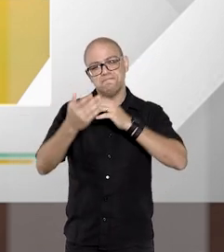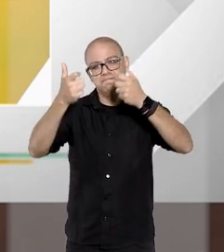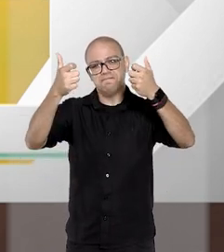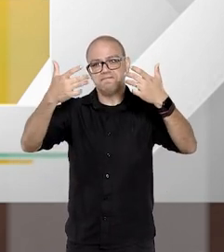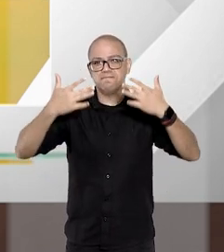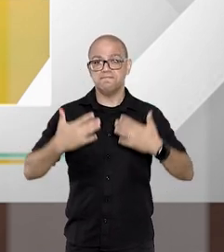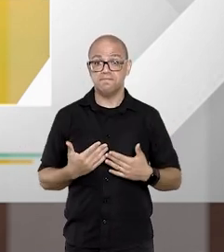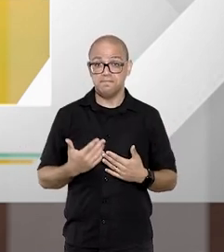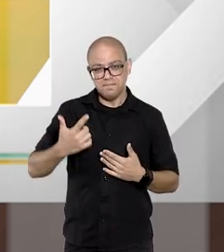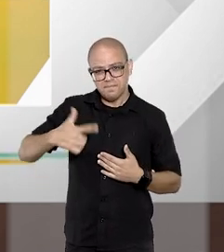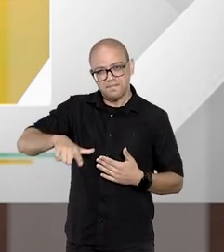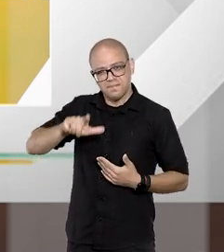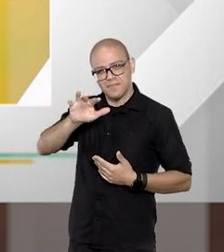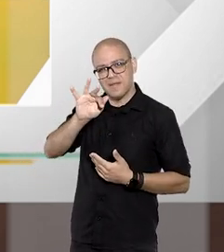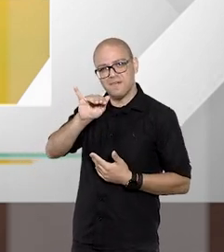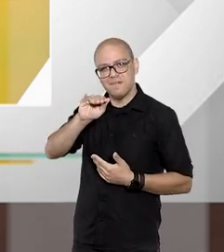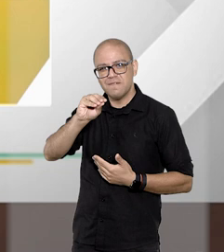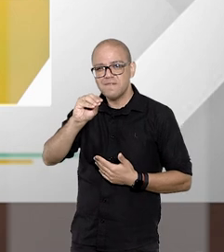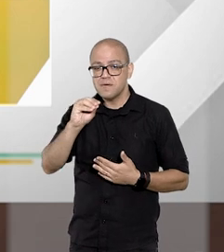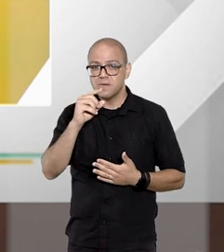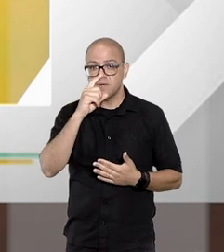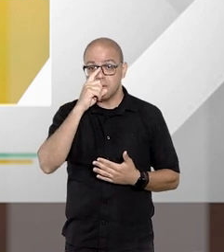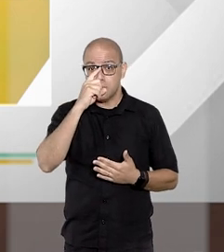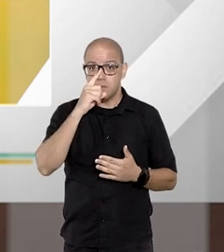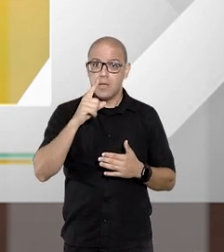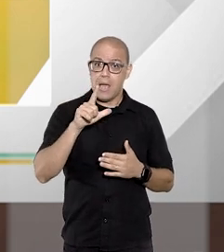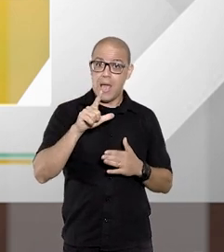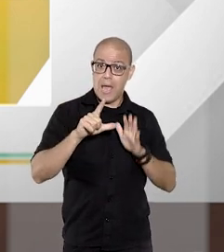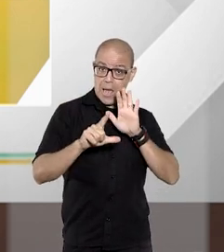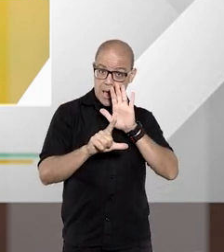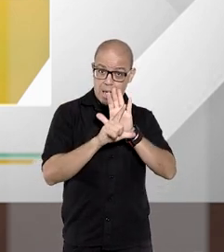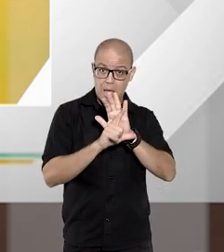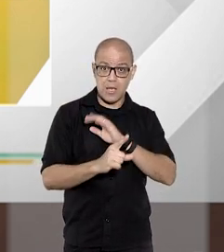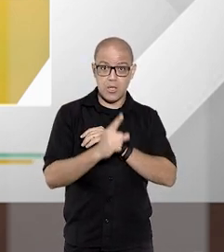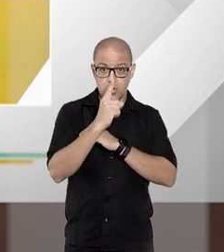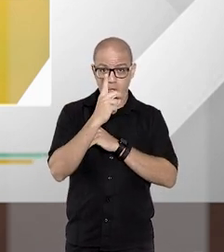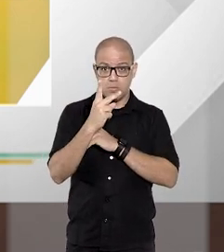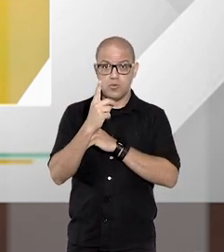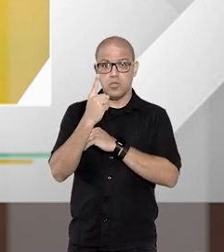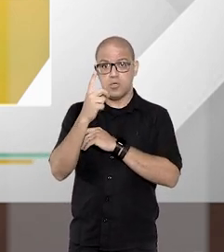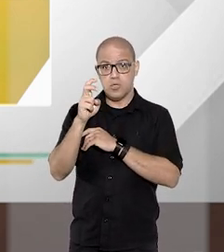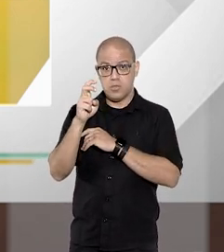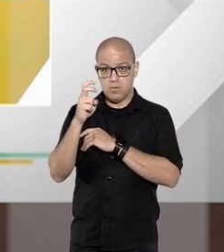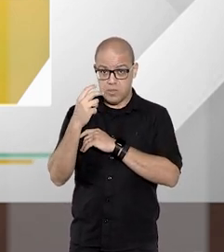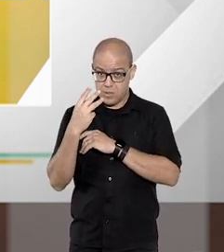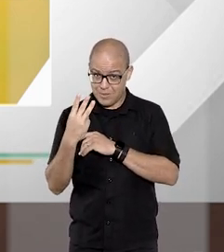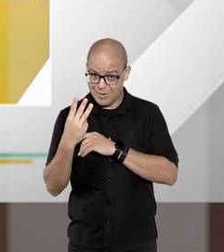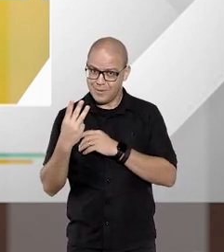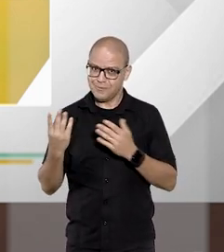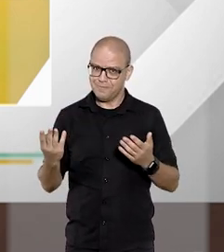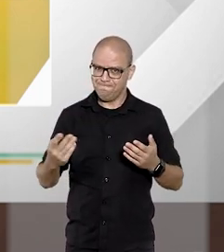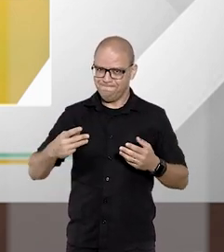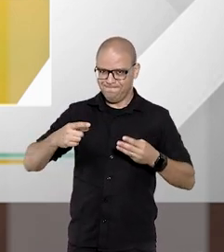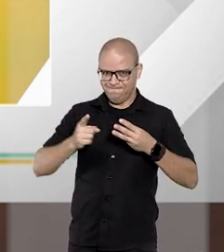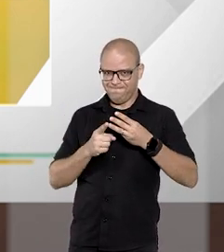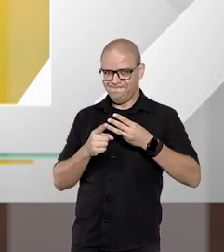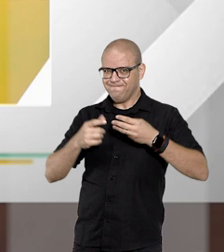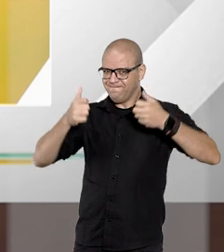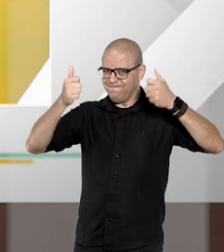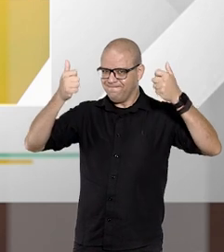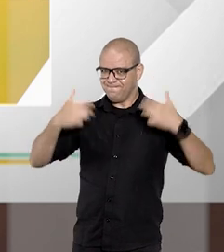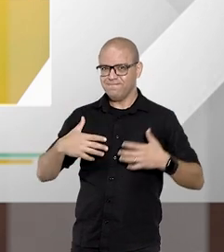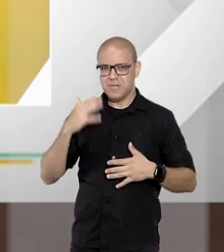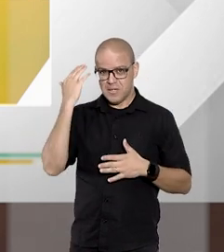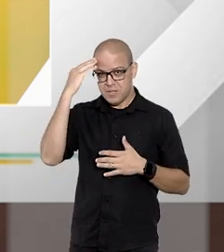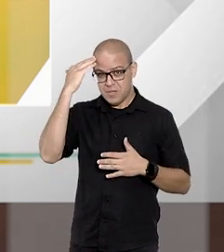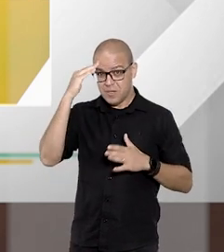ressaltar. Ainda com o senhor, doutor Fábio, a lei 12.153, a que nos referimos neste terceiro programa